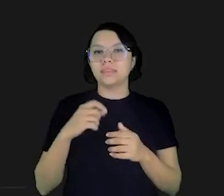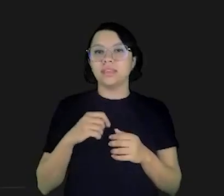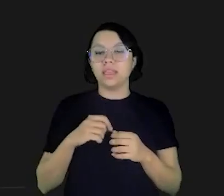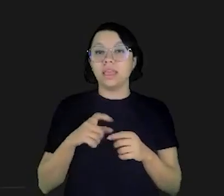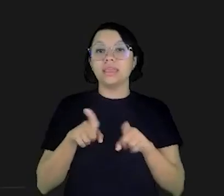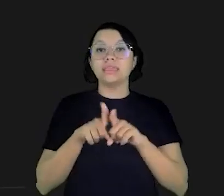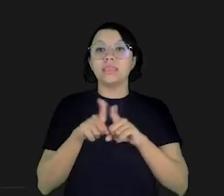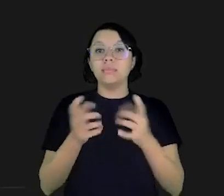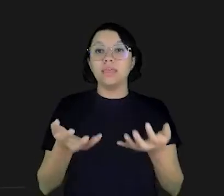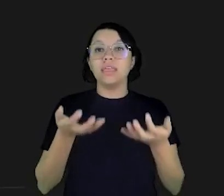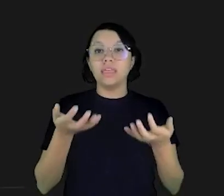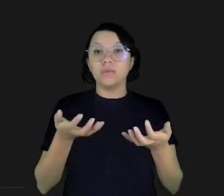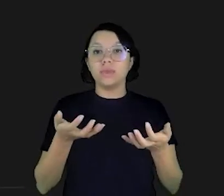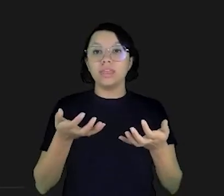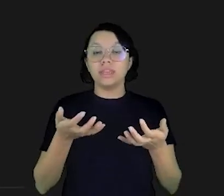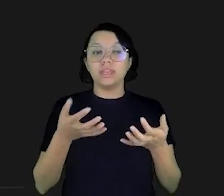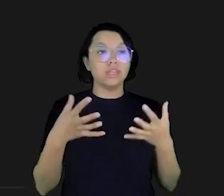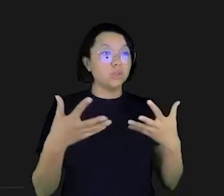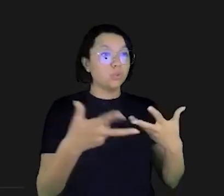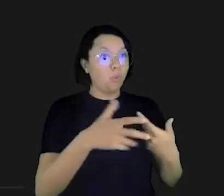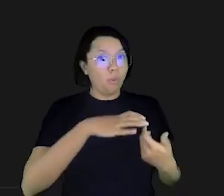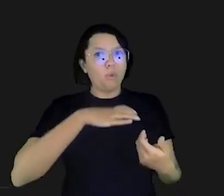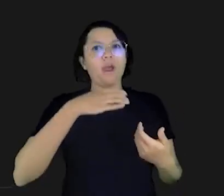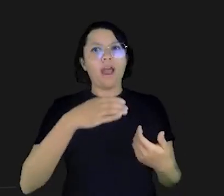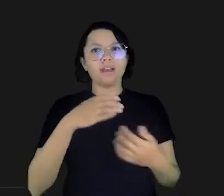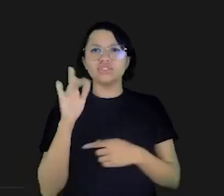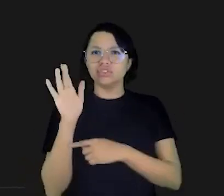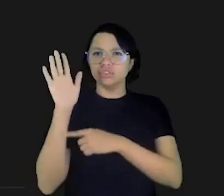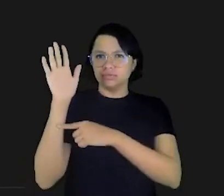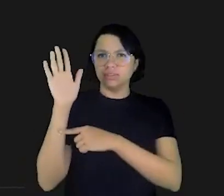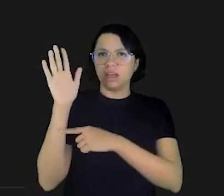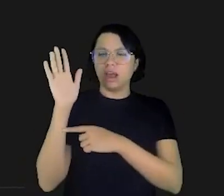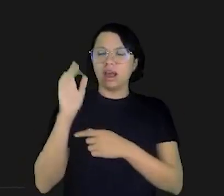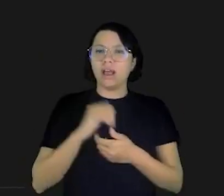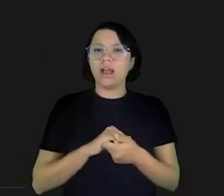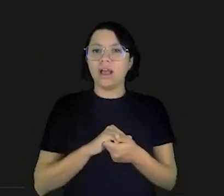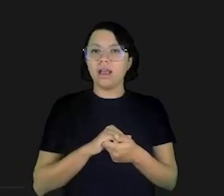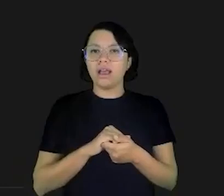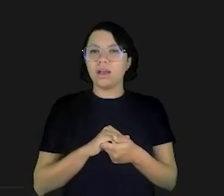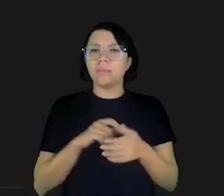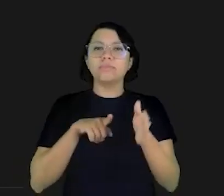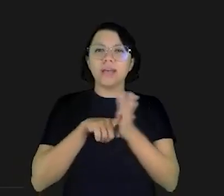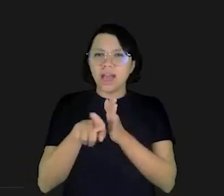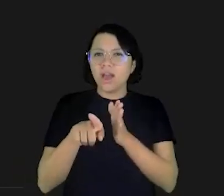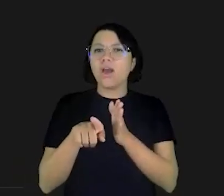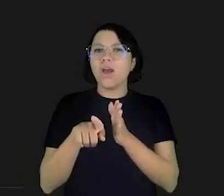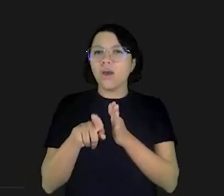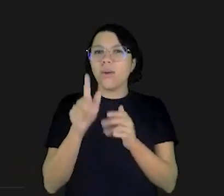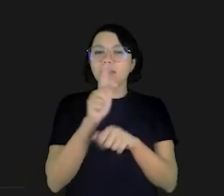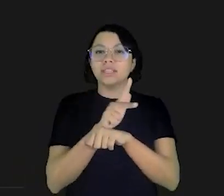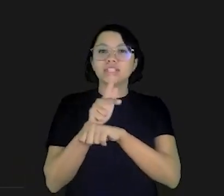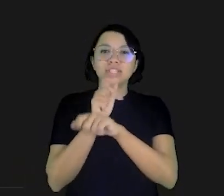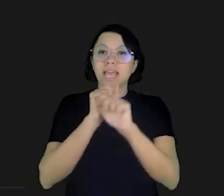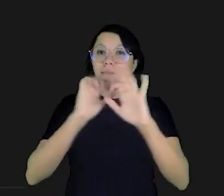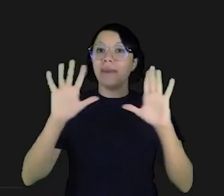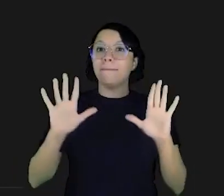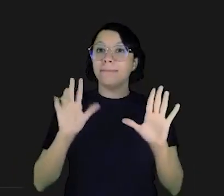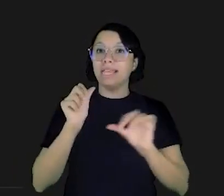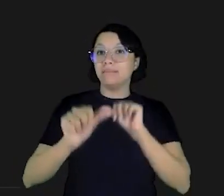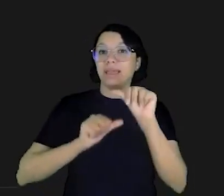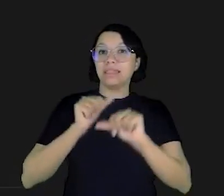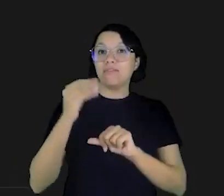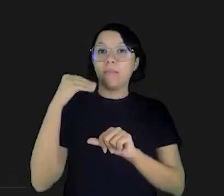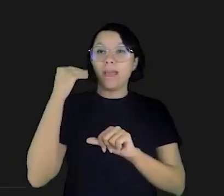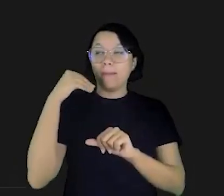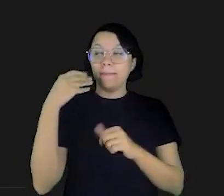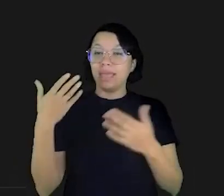Isso mesmo doutor Nino inclusive eu gostaria de encorajar os participantes a levantar a mão para fazer perguntas de câmera